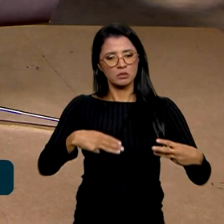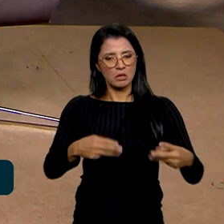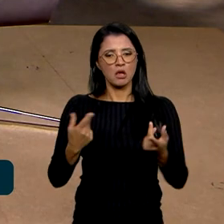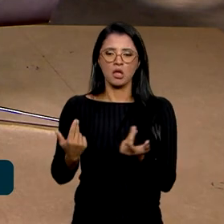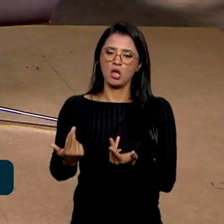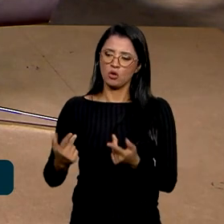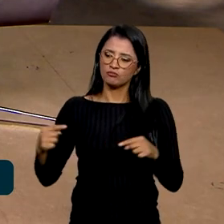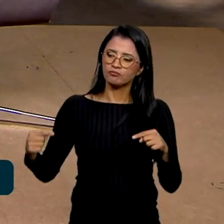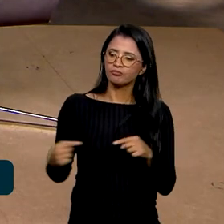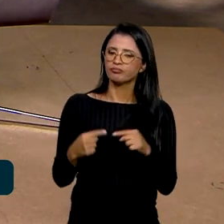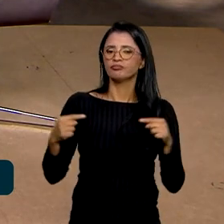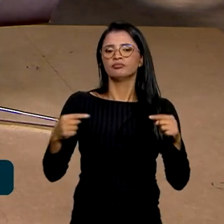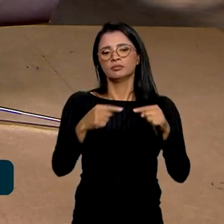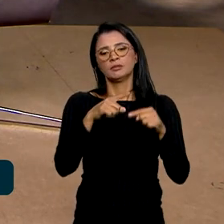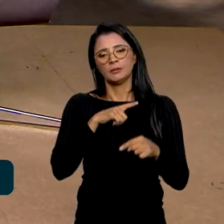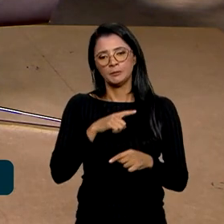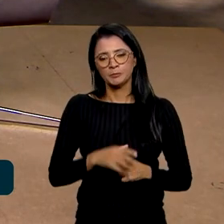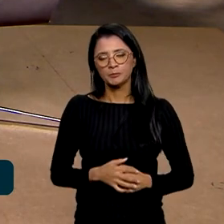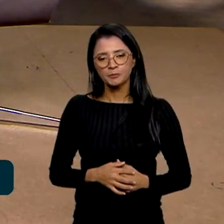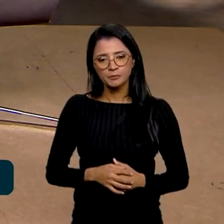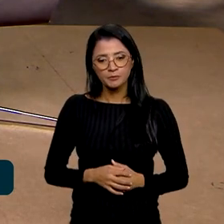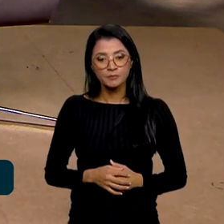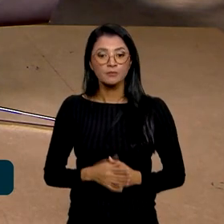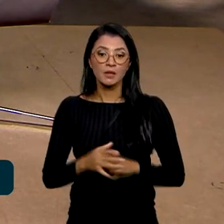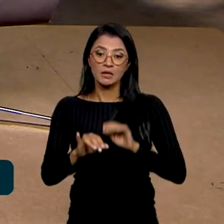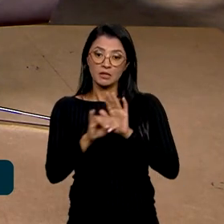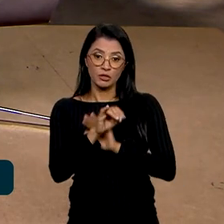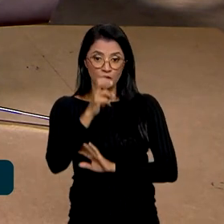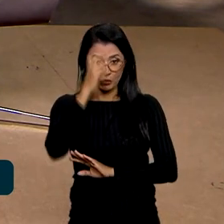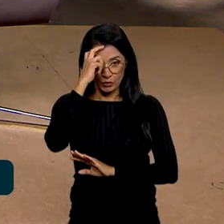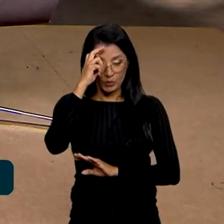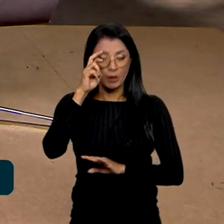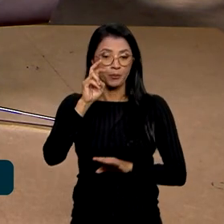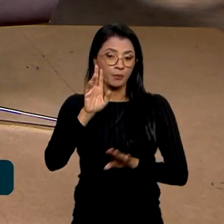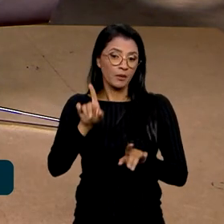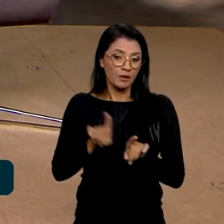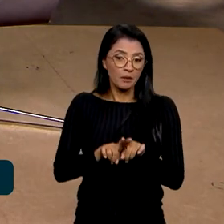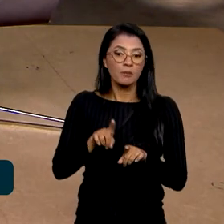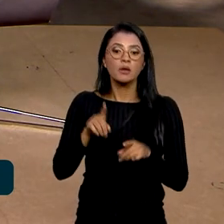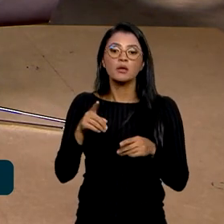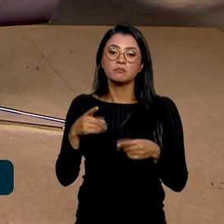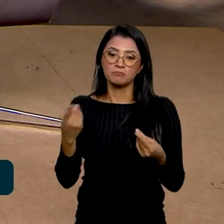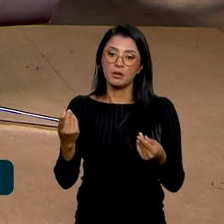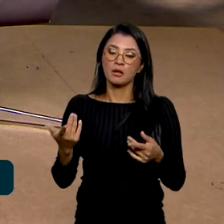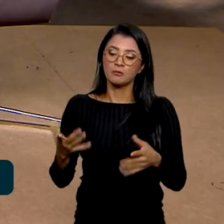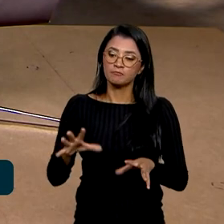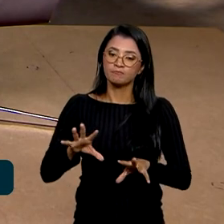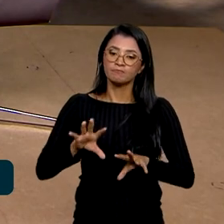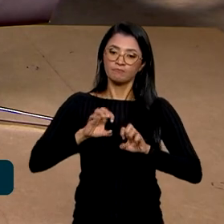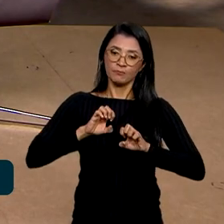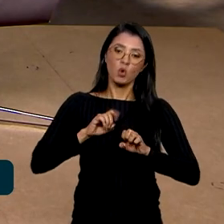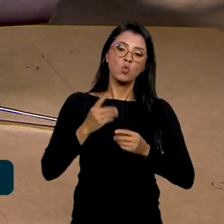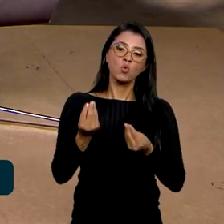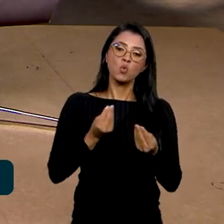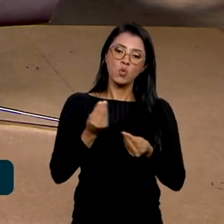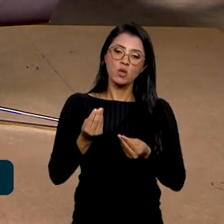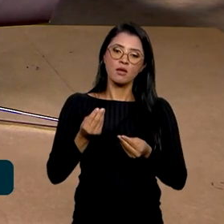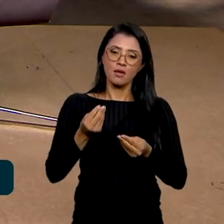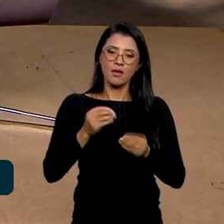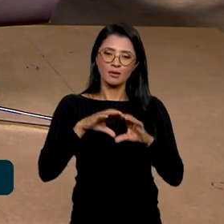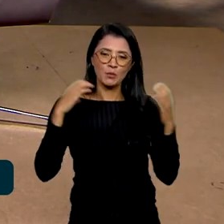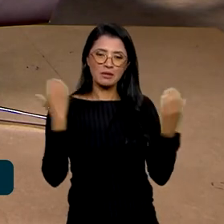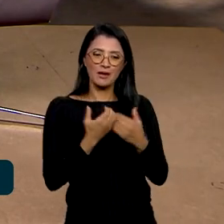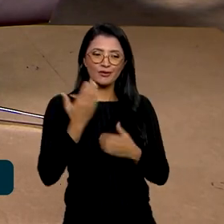assessoria de participação em diversidade social, diversidade cultural. Justamente para incorporar essas comunidades